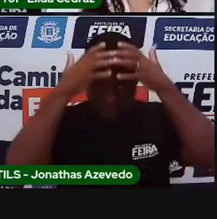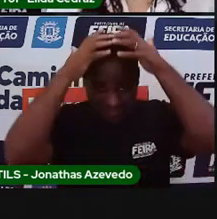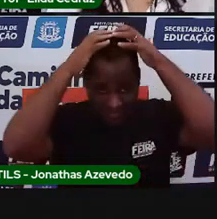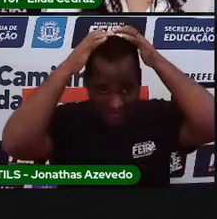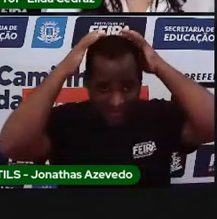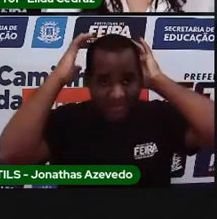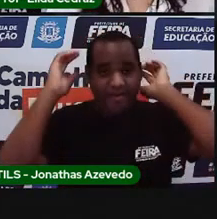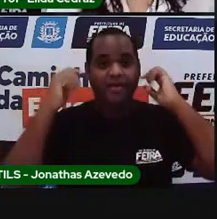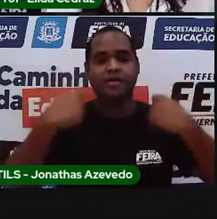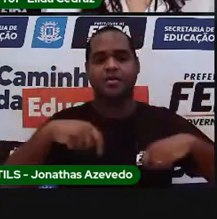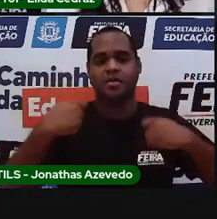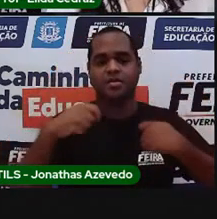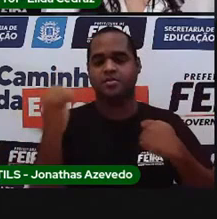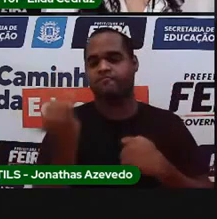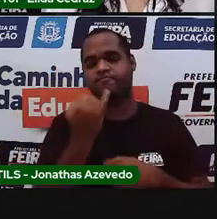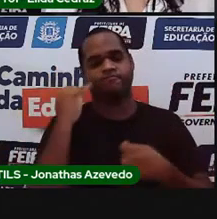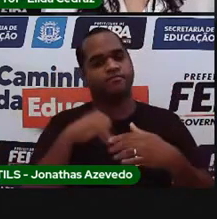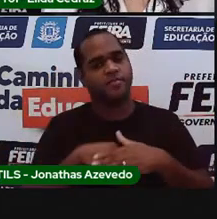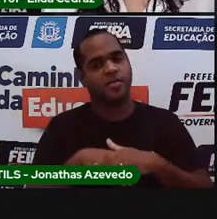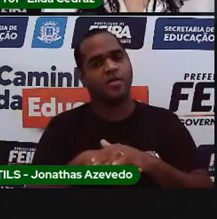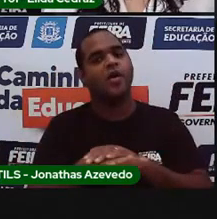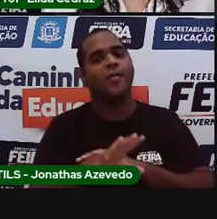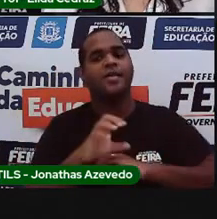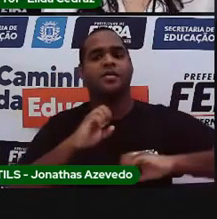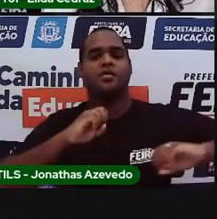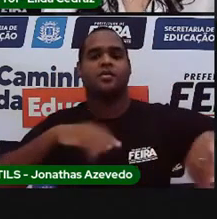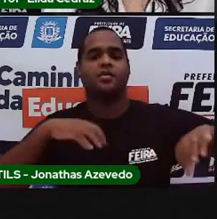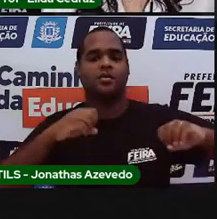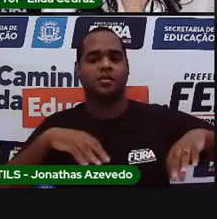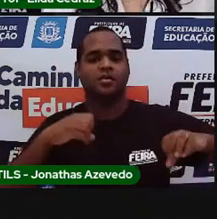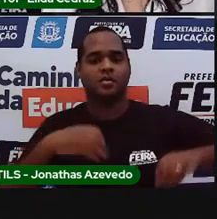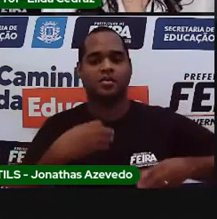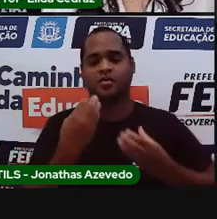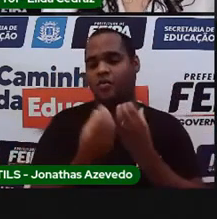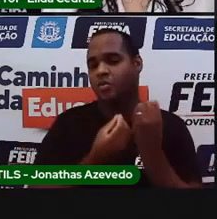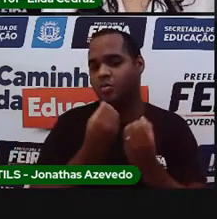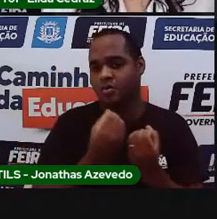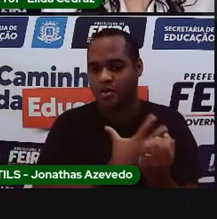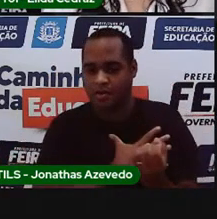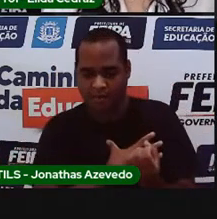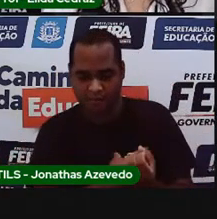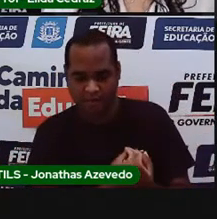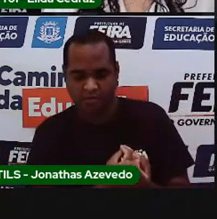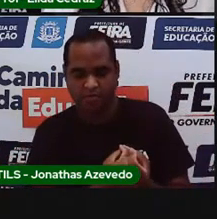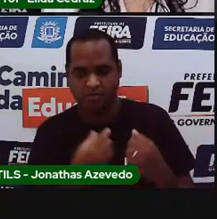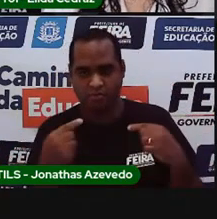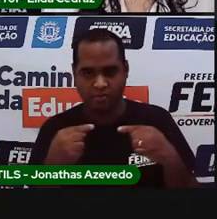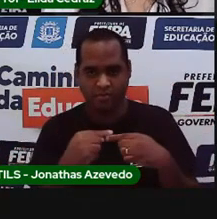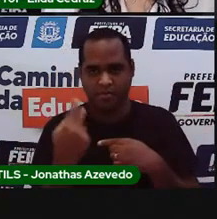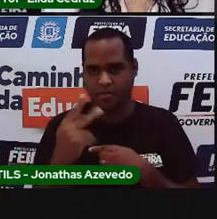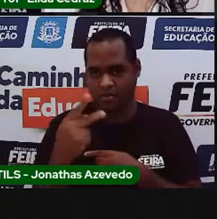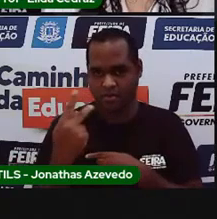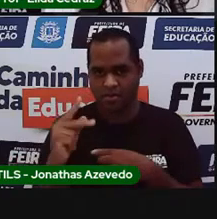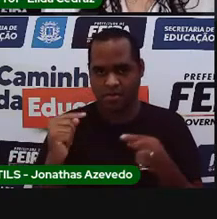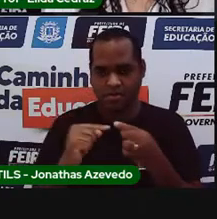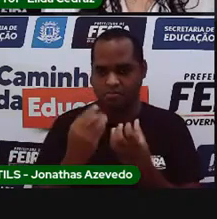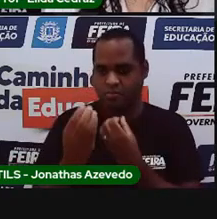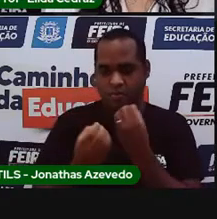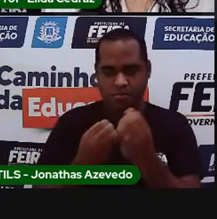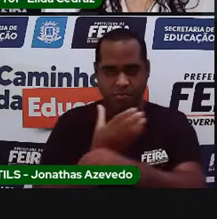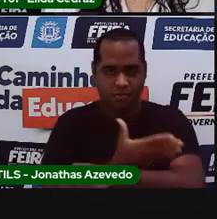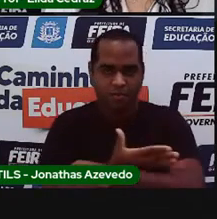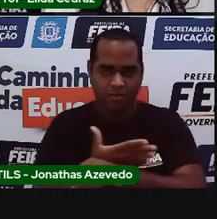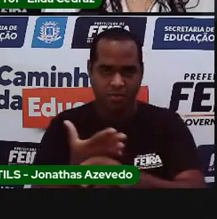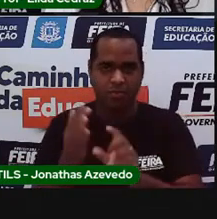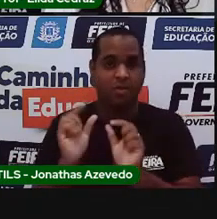preservar a tradição. Ensinando aos seus filhos como ser um bom cacique.